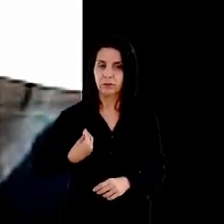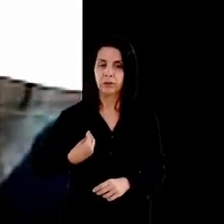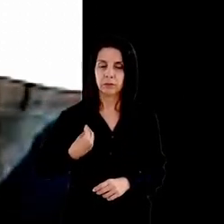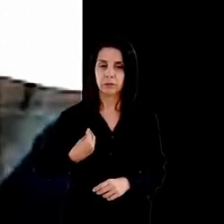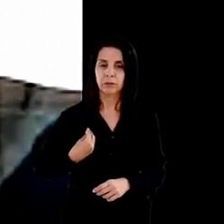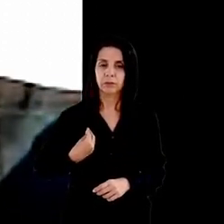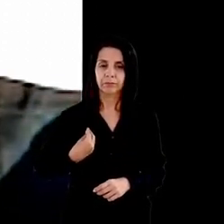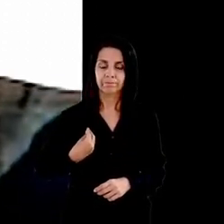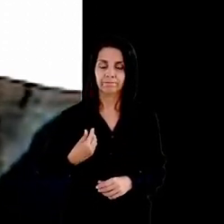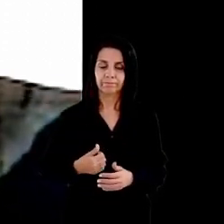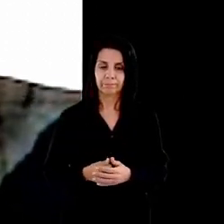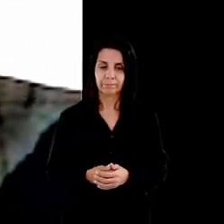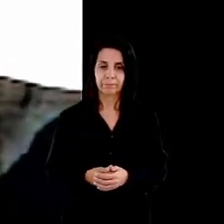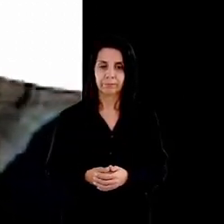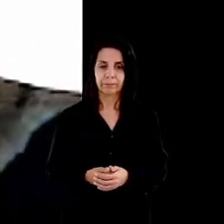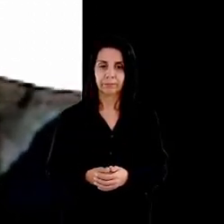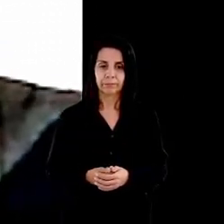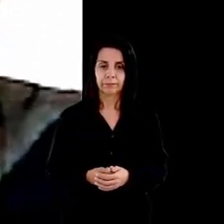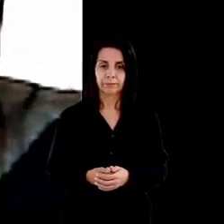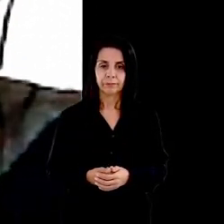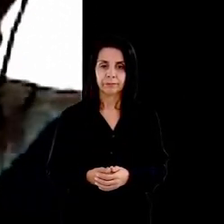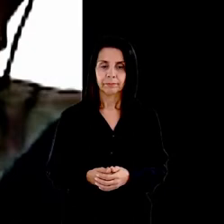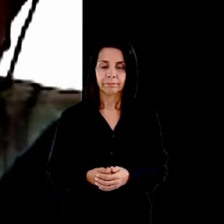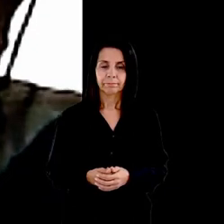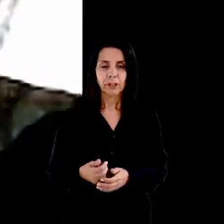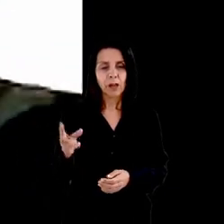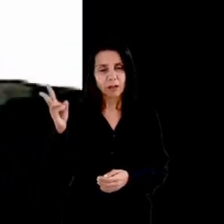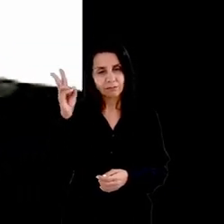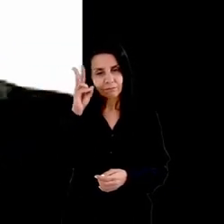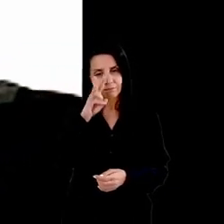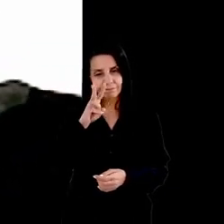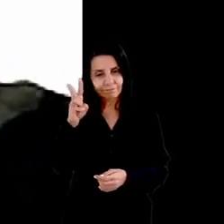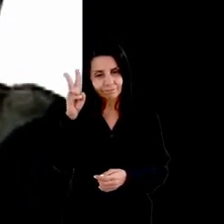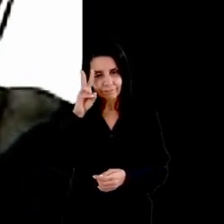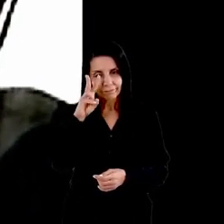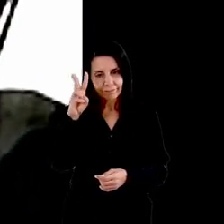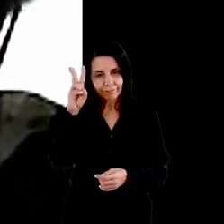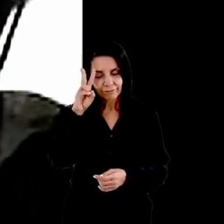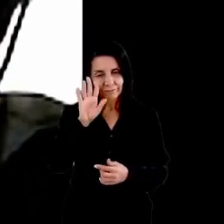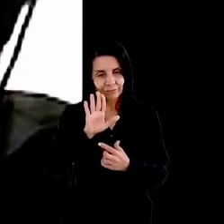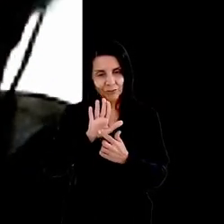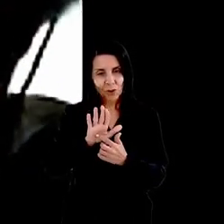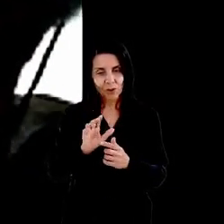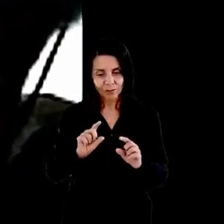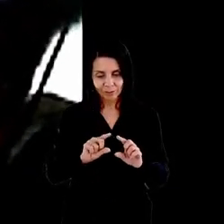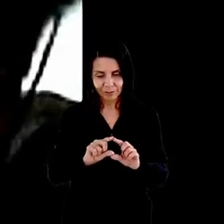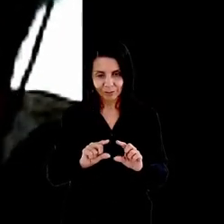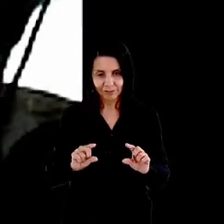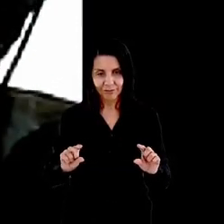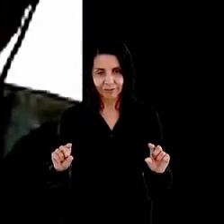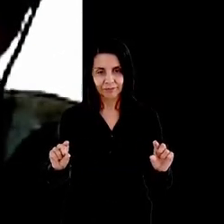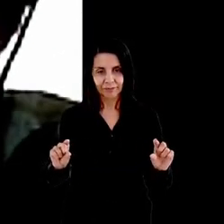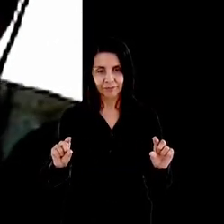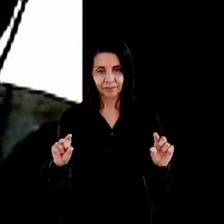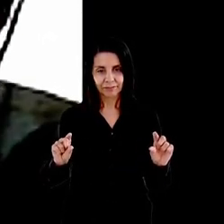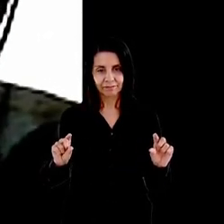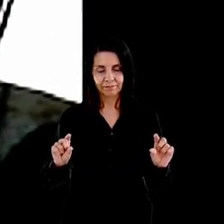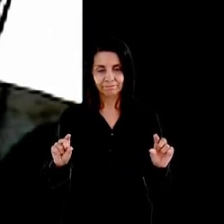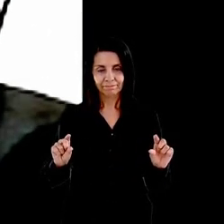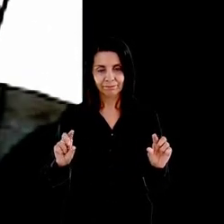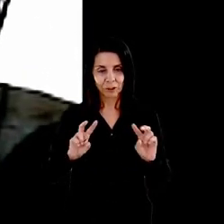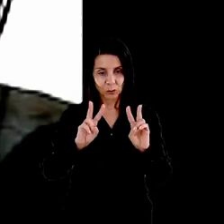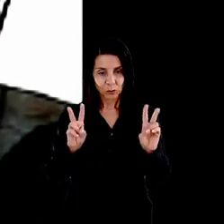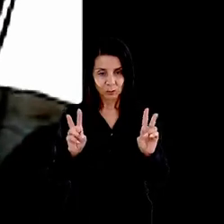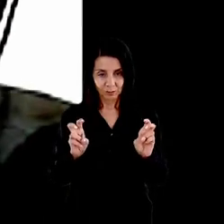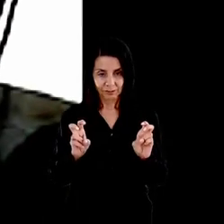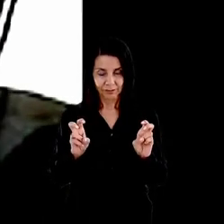vivemos hoje eu quero trazer uma lembrança trago a lembrança aqui de uma frase de um tema mais do